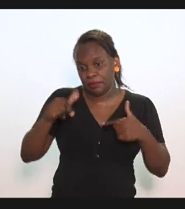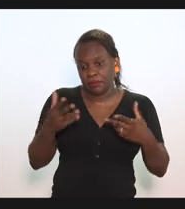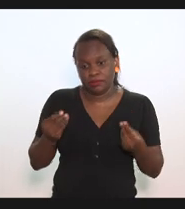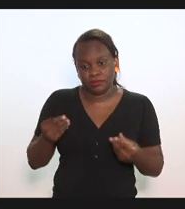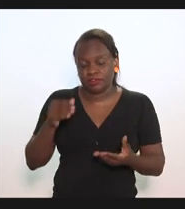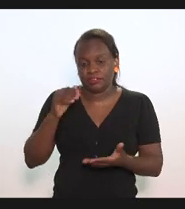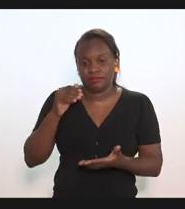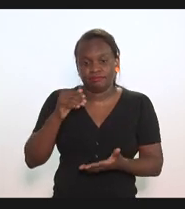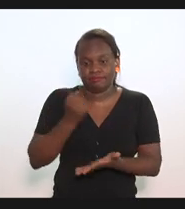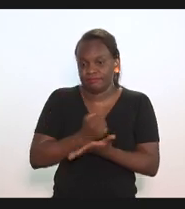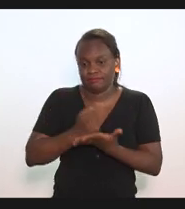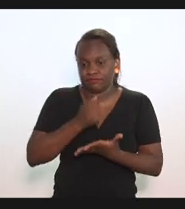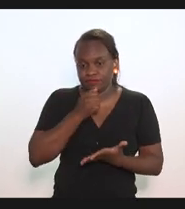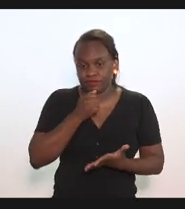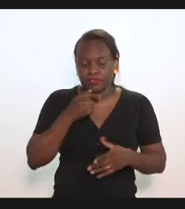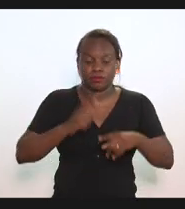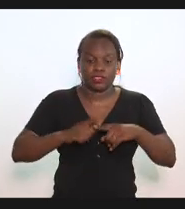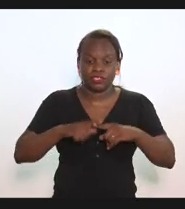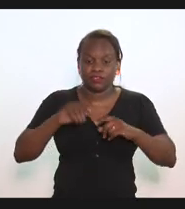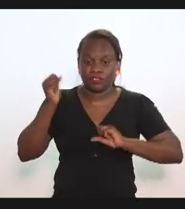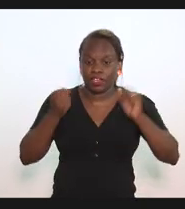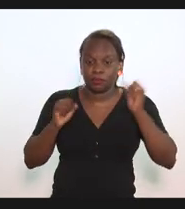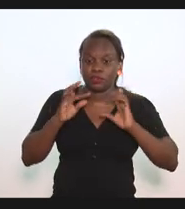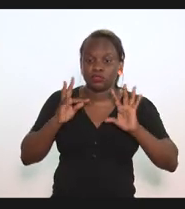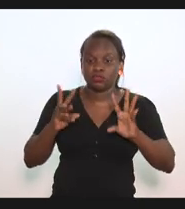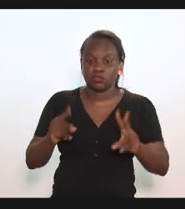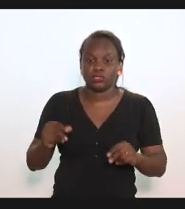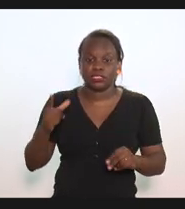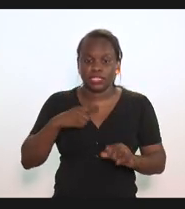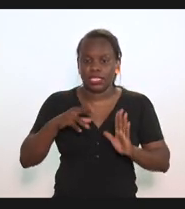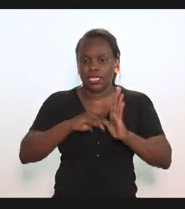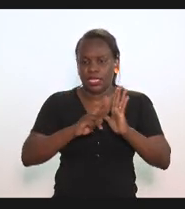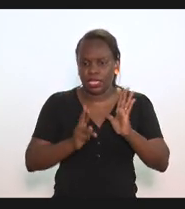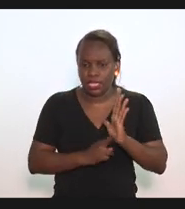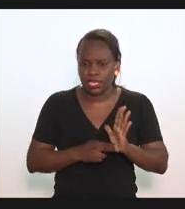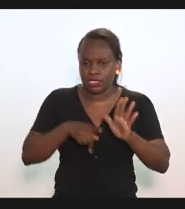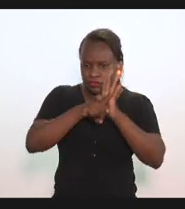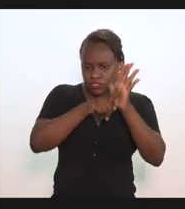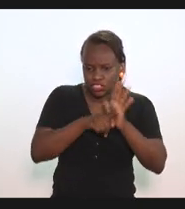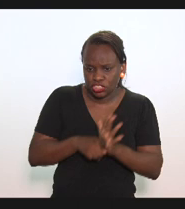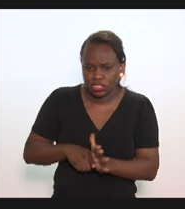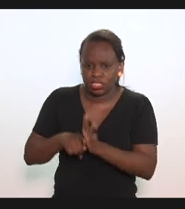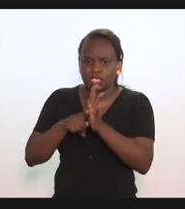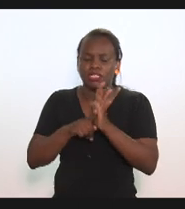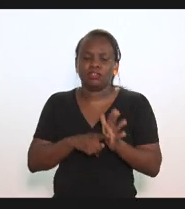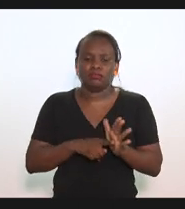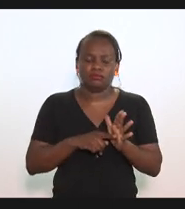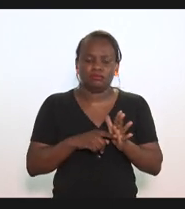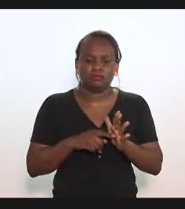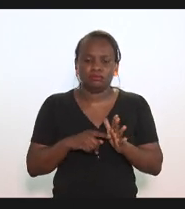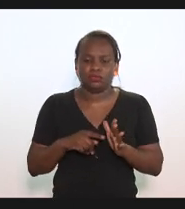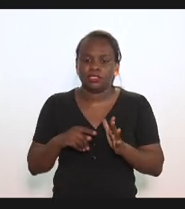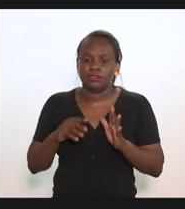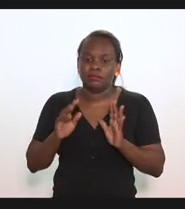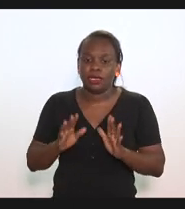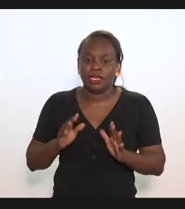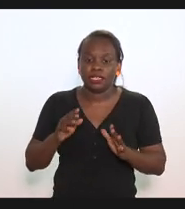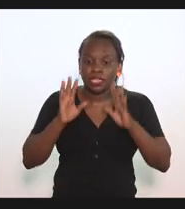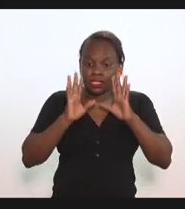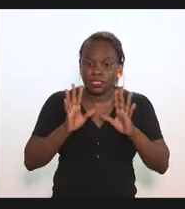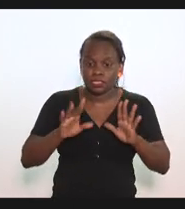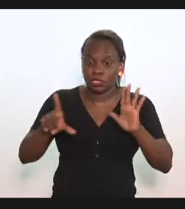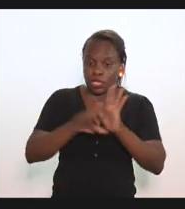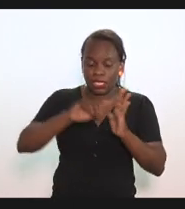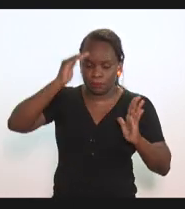nós, os moinhos, somos todos muito bem regulados, fiscalizados, e atendemos a